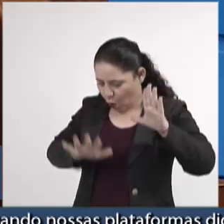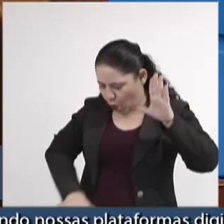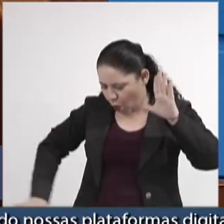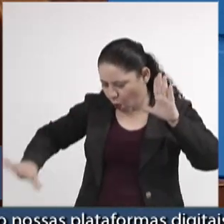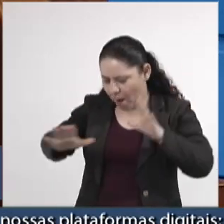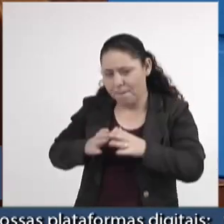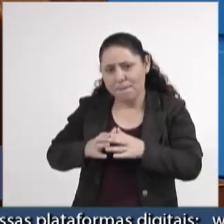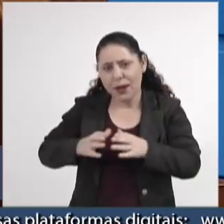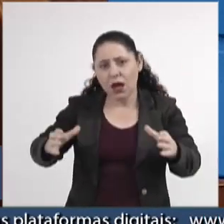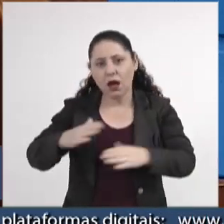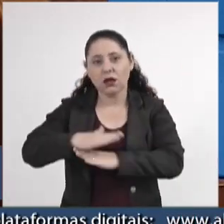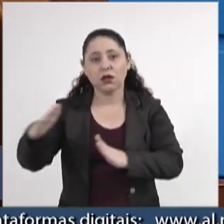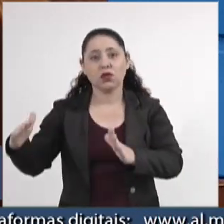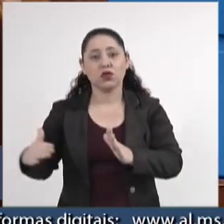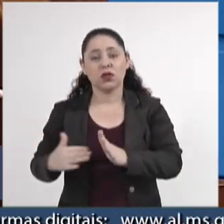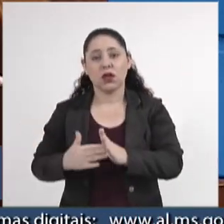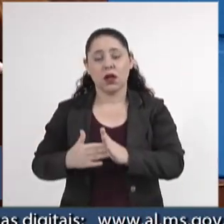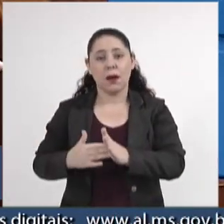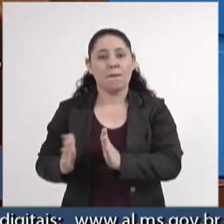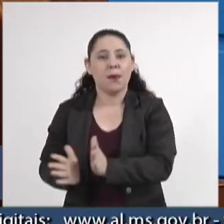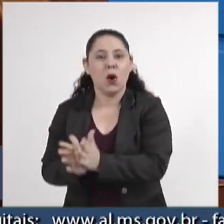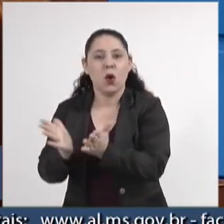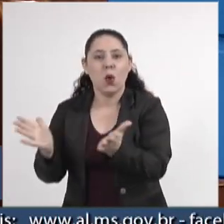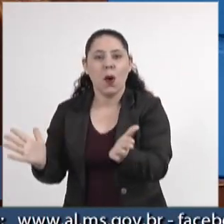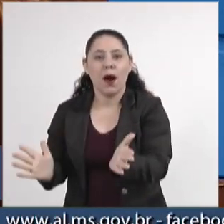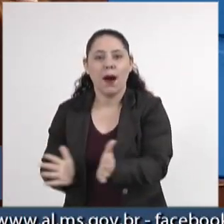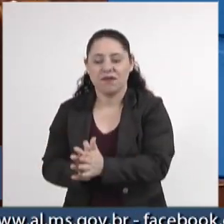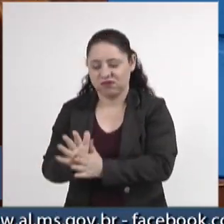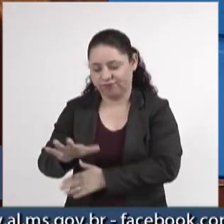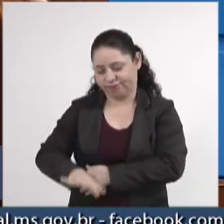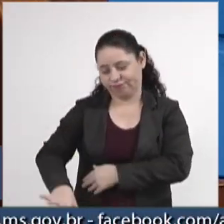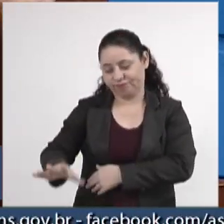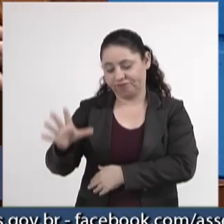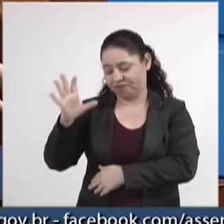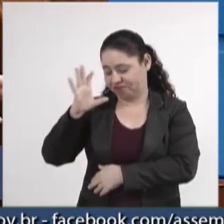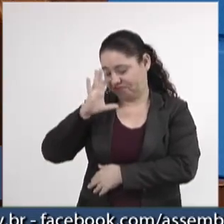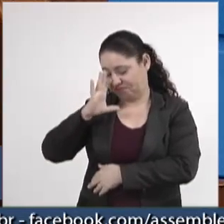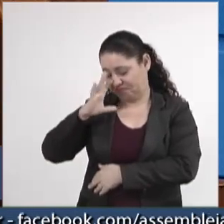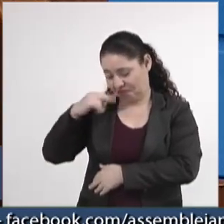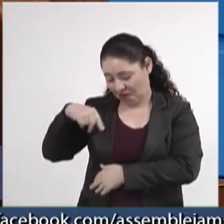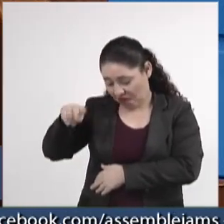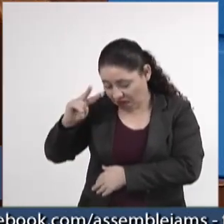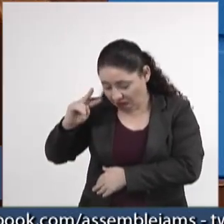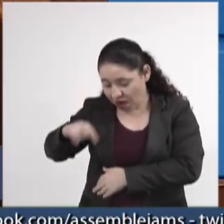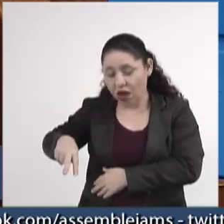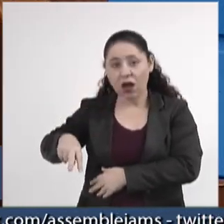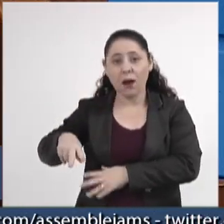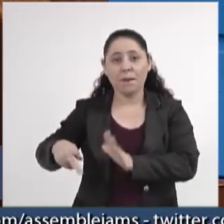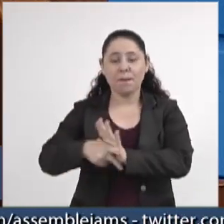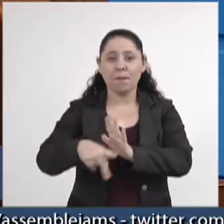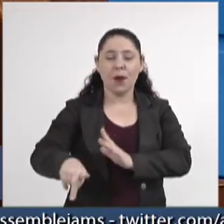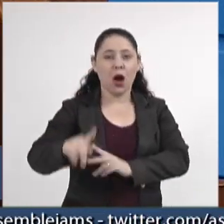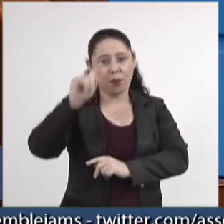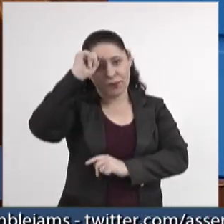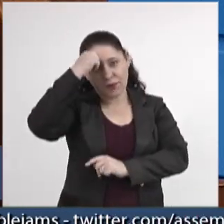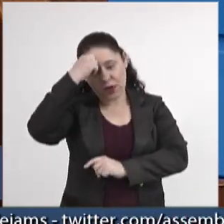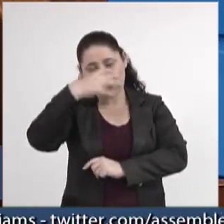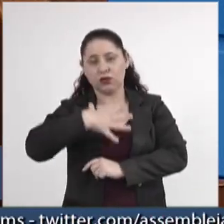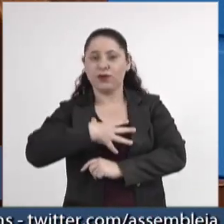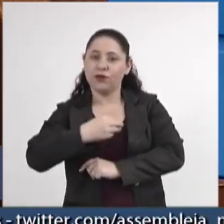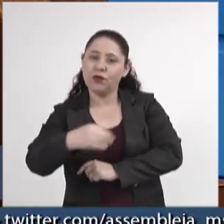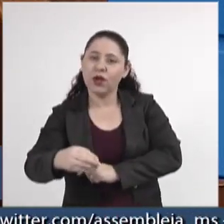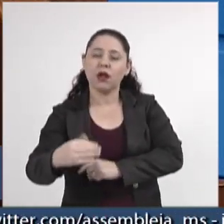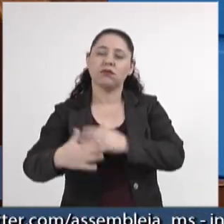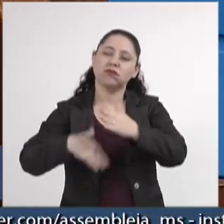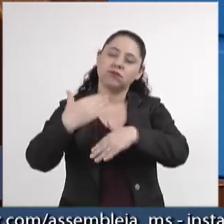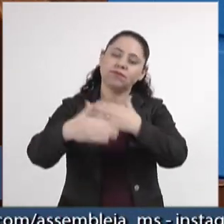maioria de pobres que, coincidentemente, são de afrodescendentes, como